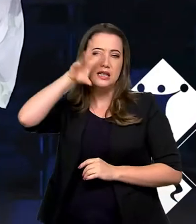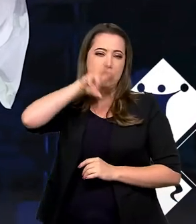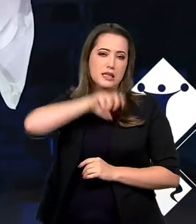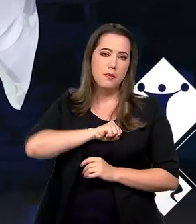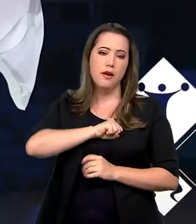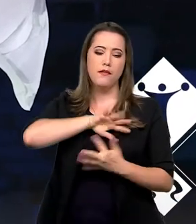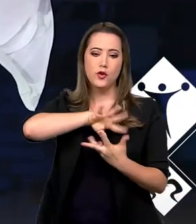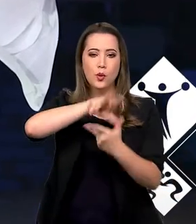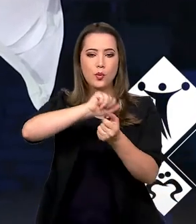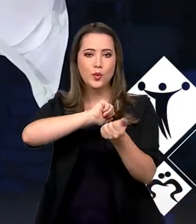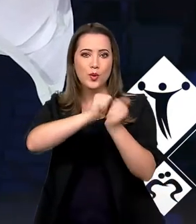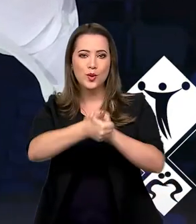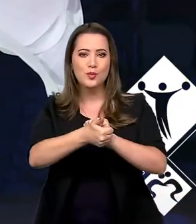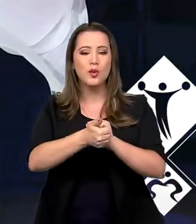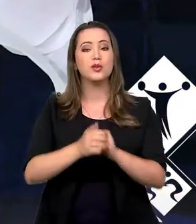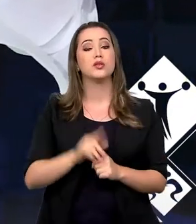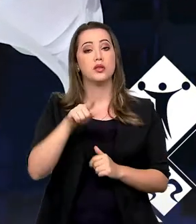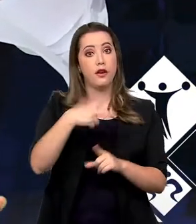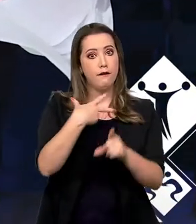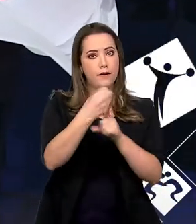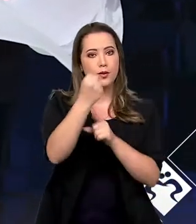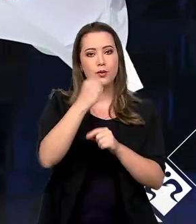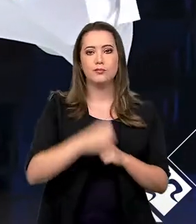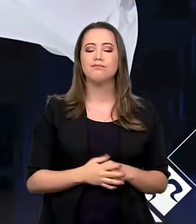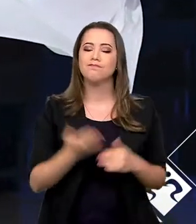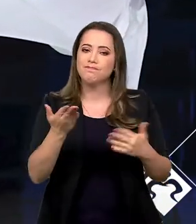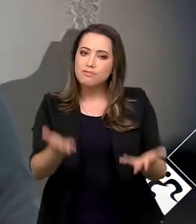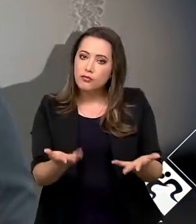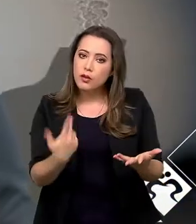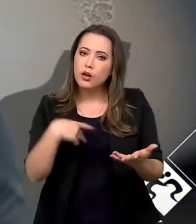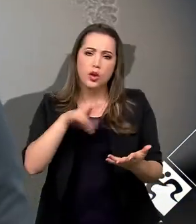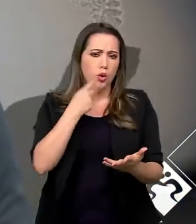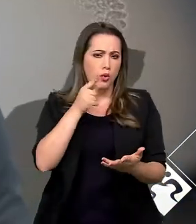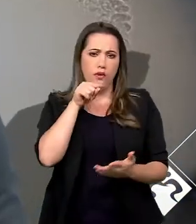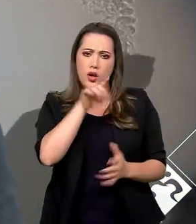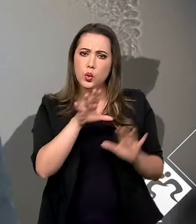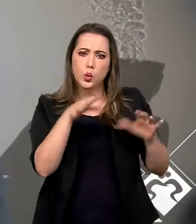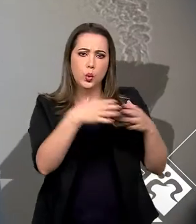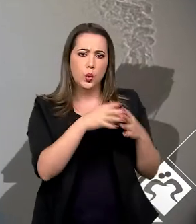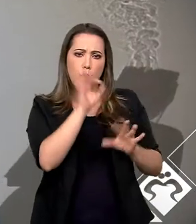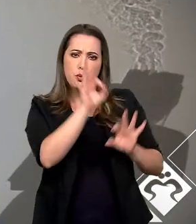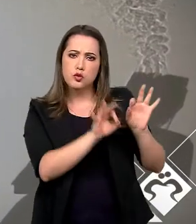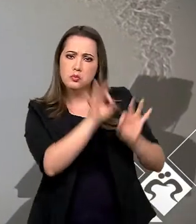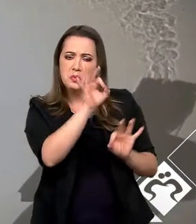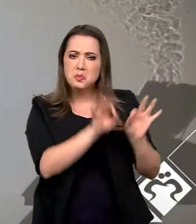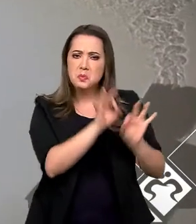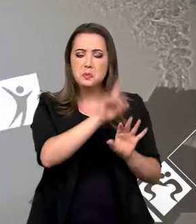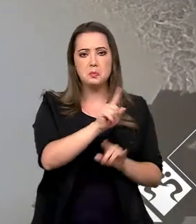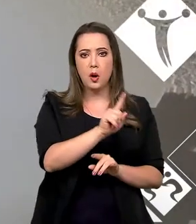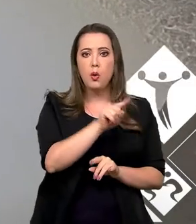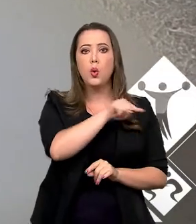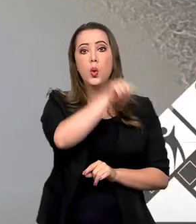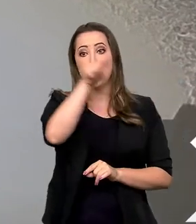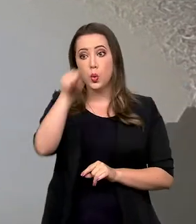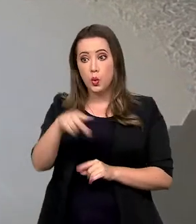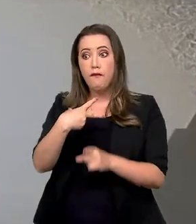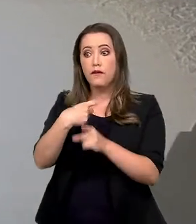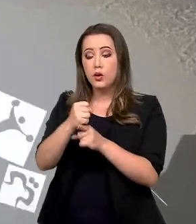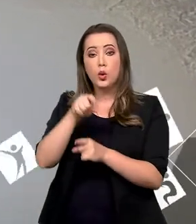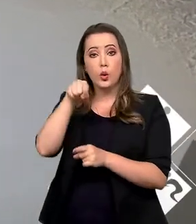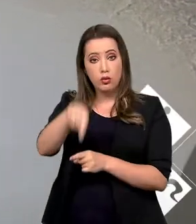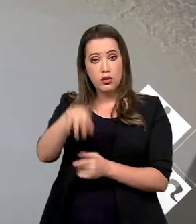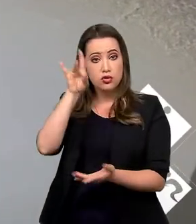mais apaixonante no mundo do esporte, que é a superação. E, olha, eu não tô nem falando da superação só dos organizadores, não.